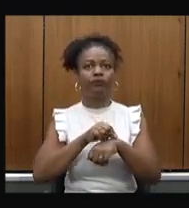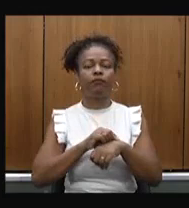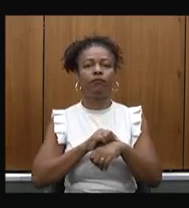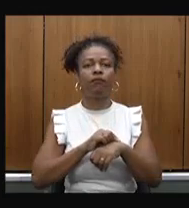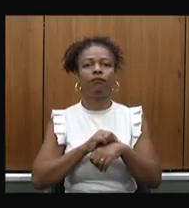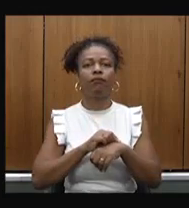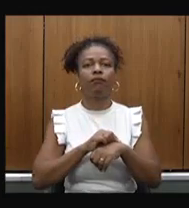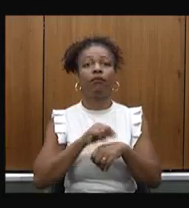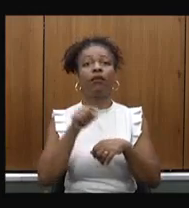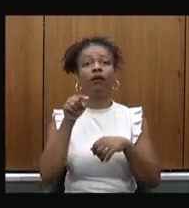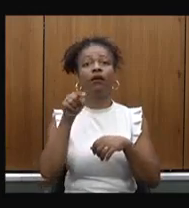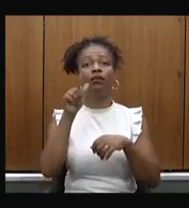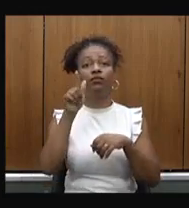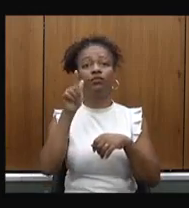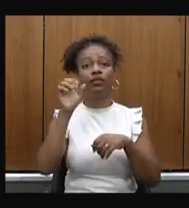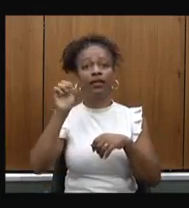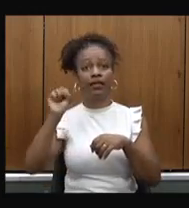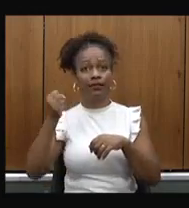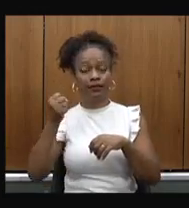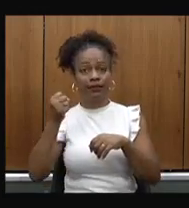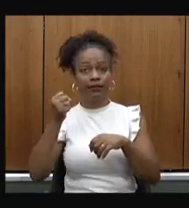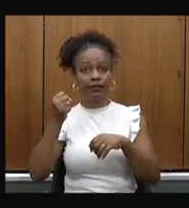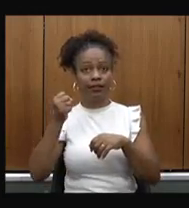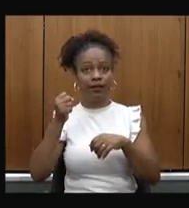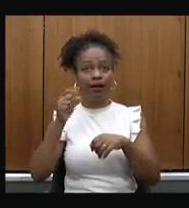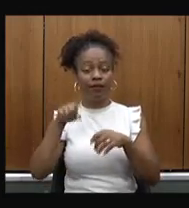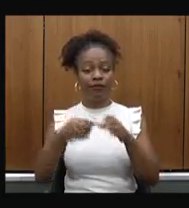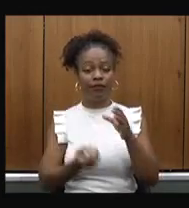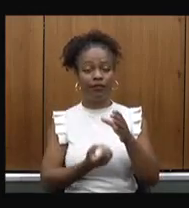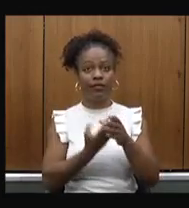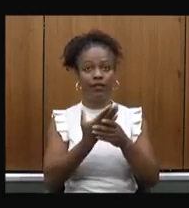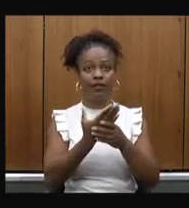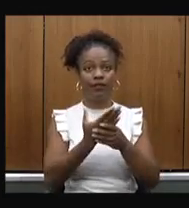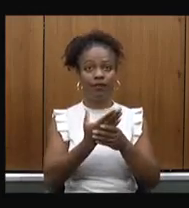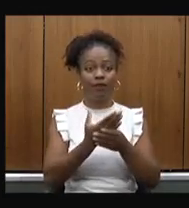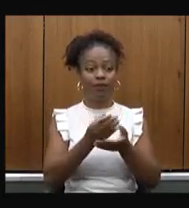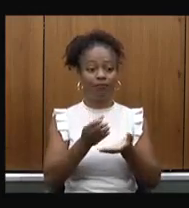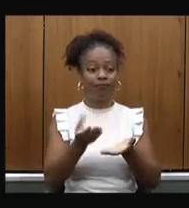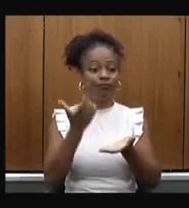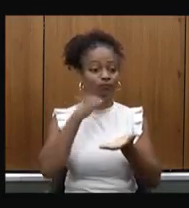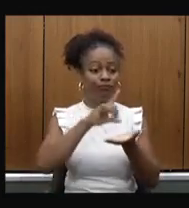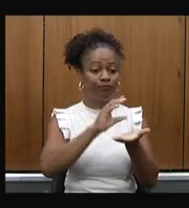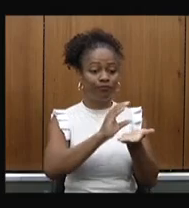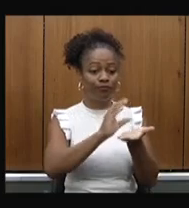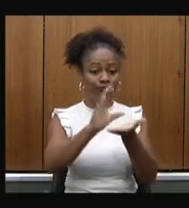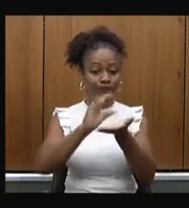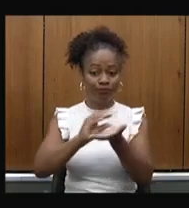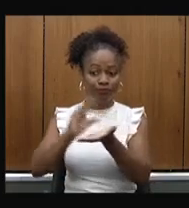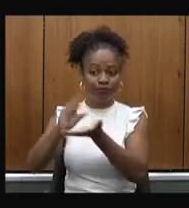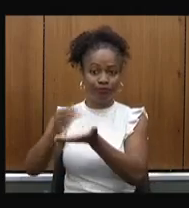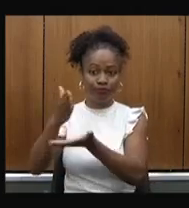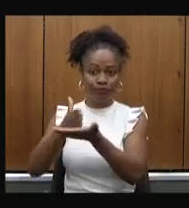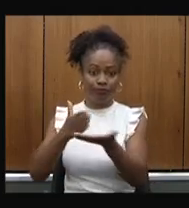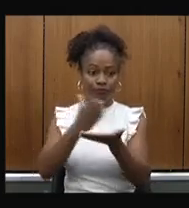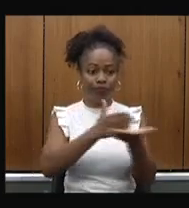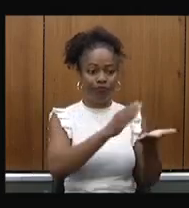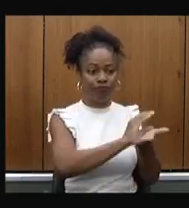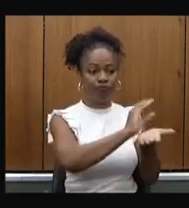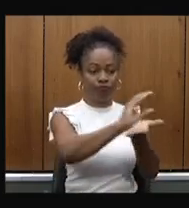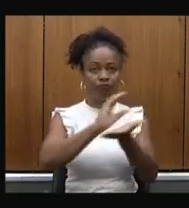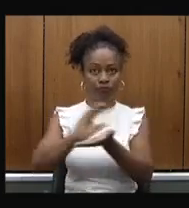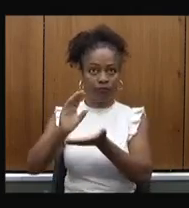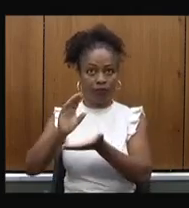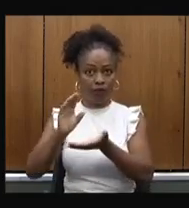criada para distribuir parte que a FEMIG arrecada com seus trabalhadores. Sabemos que hoje esse recurso está sendo utilizado para